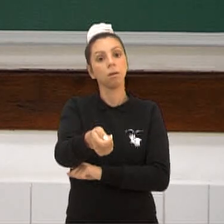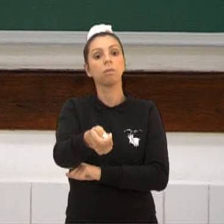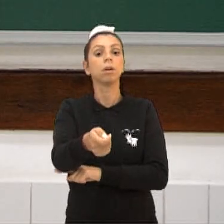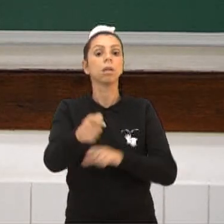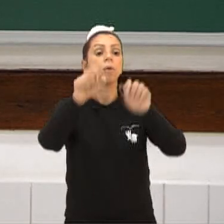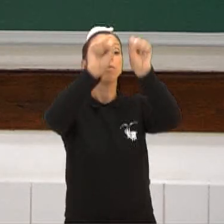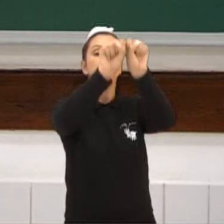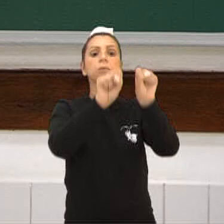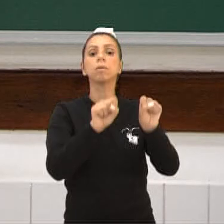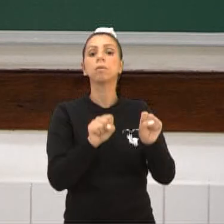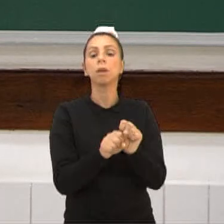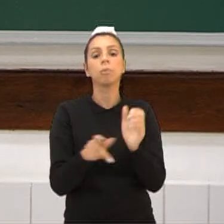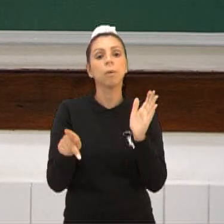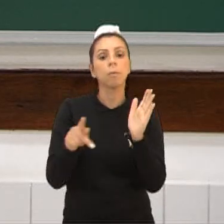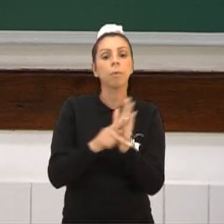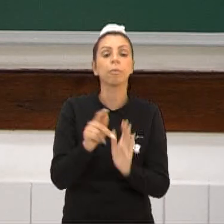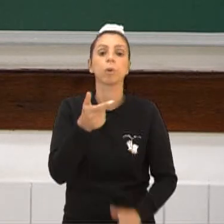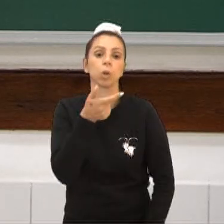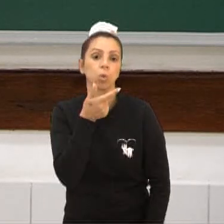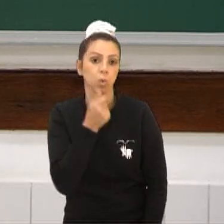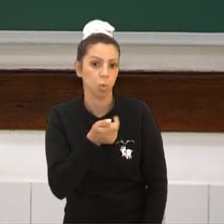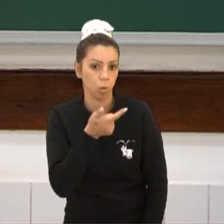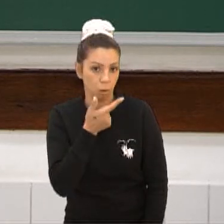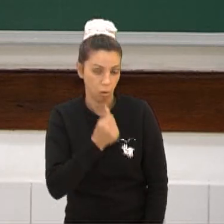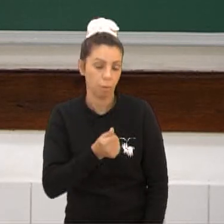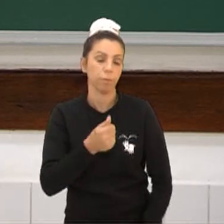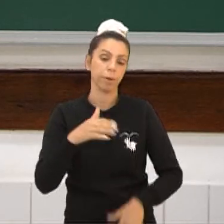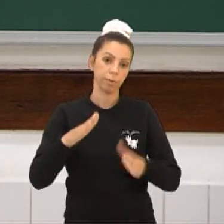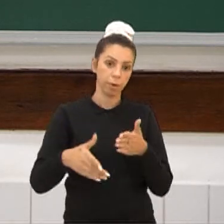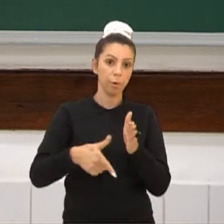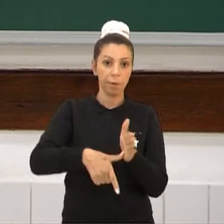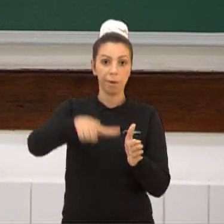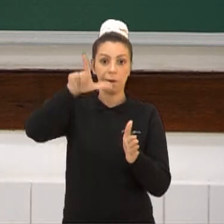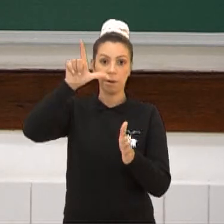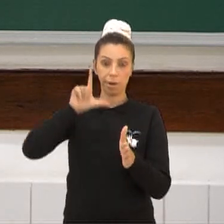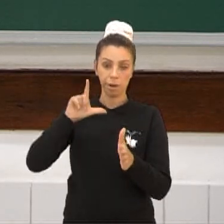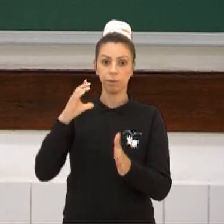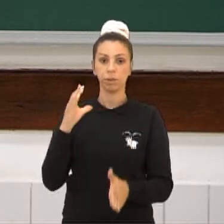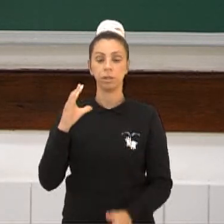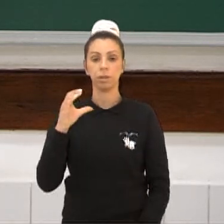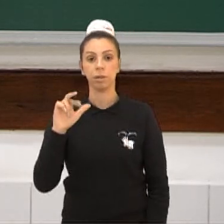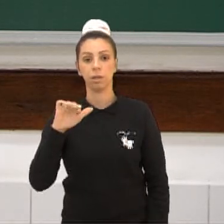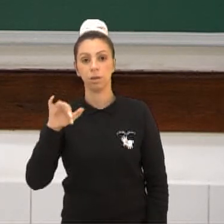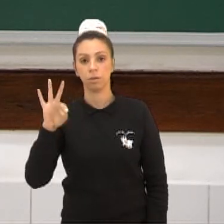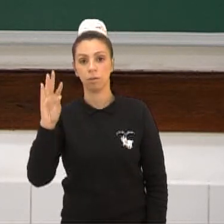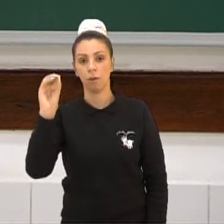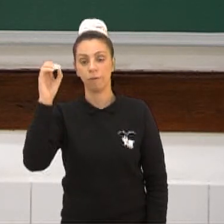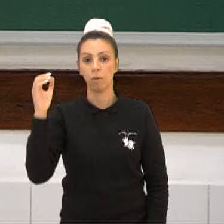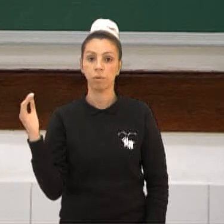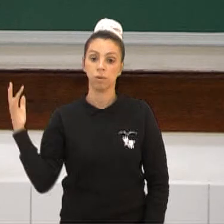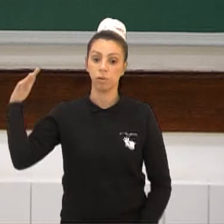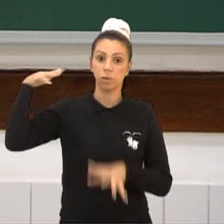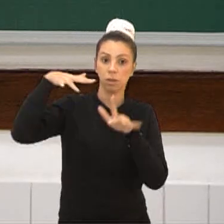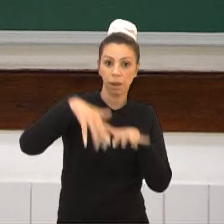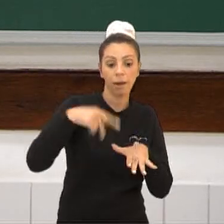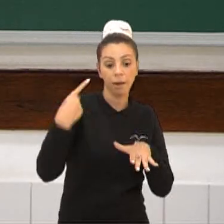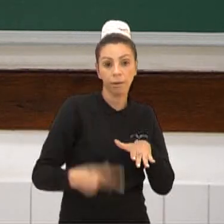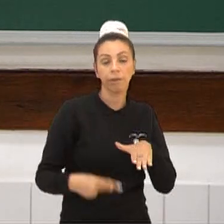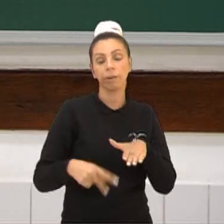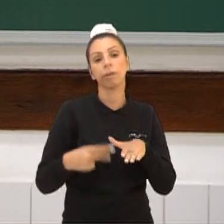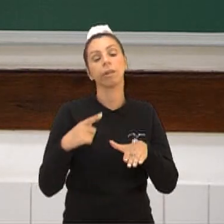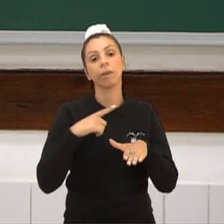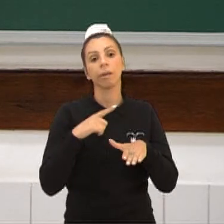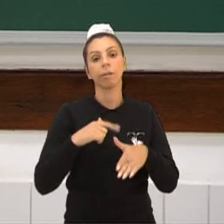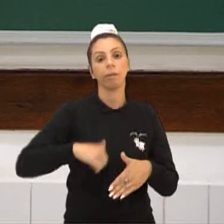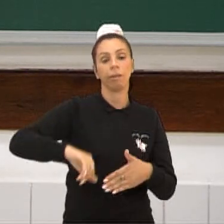que acontece? Pré-colombiano, porque exatamente isso, antes de Cristóvão Colombo chegar até as Américas, já existia uma população aqui. Já